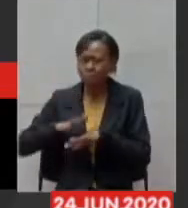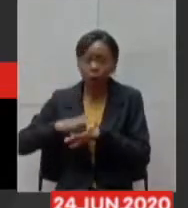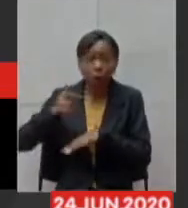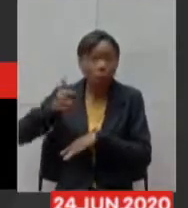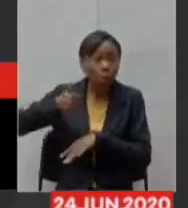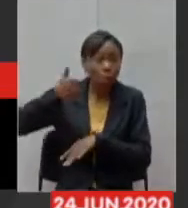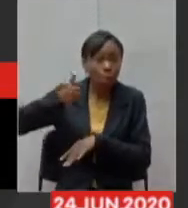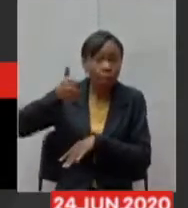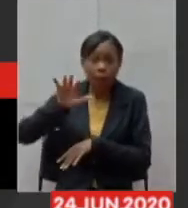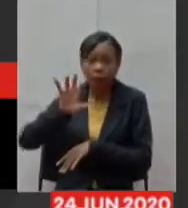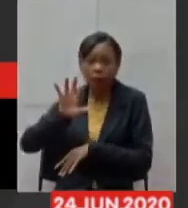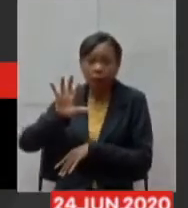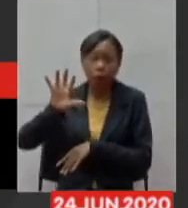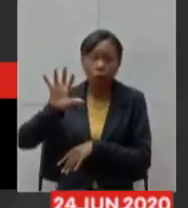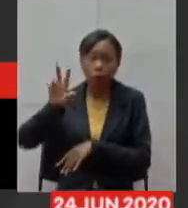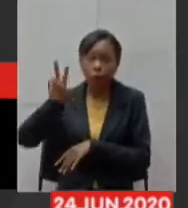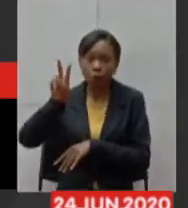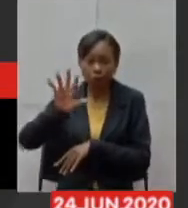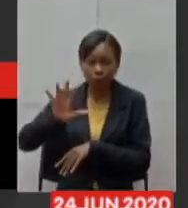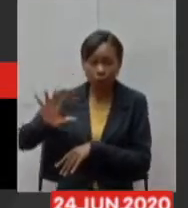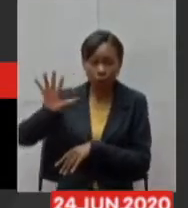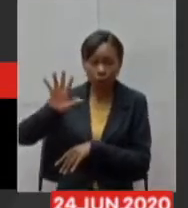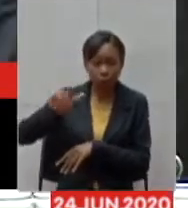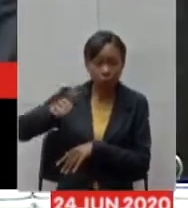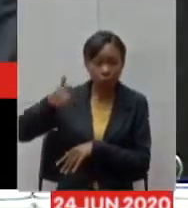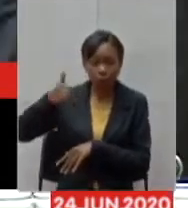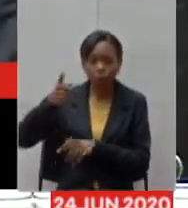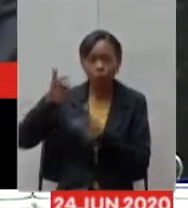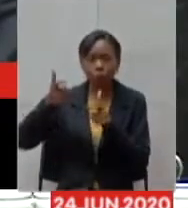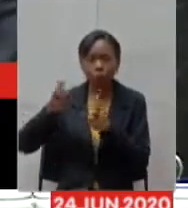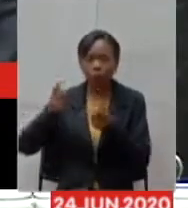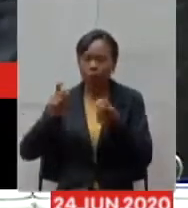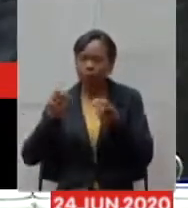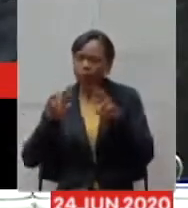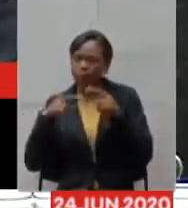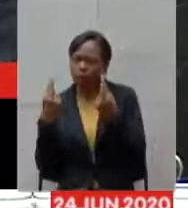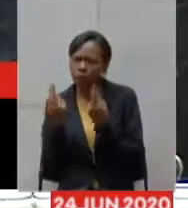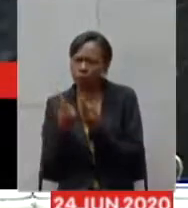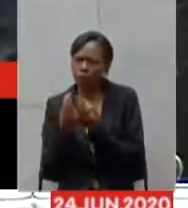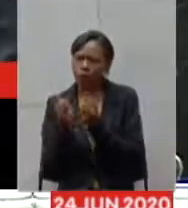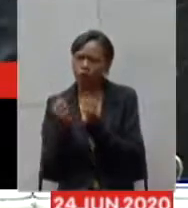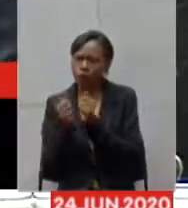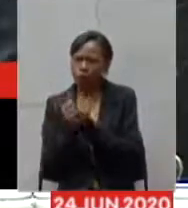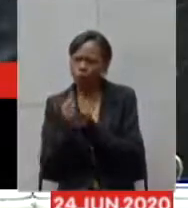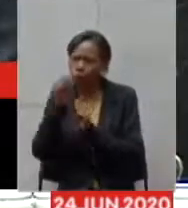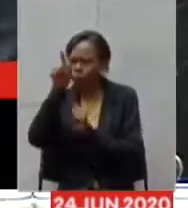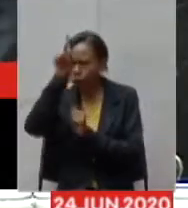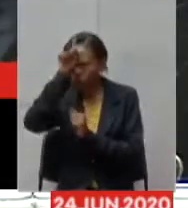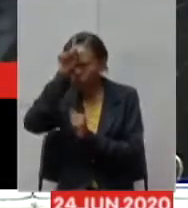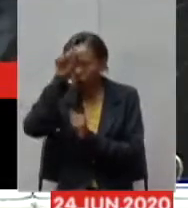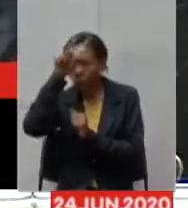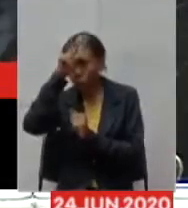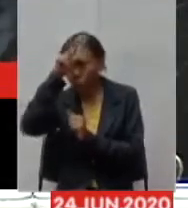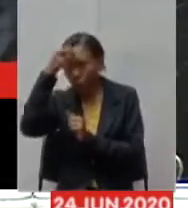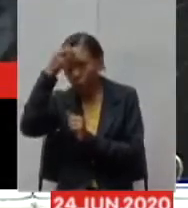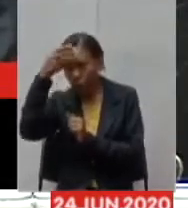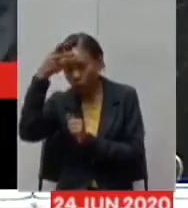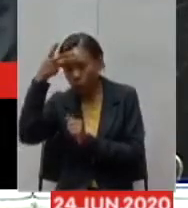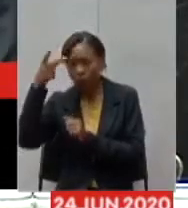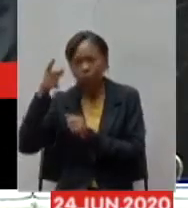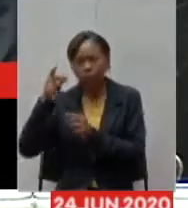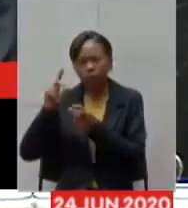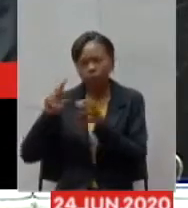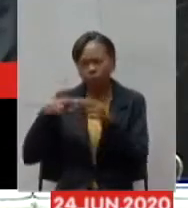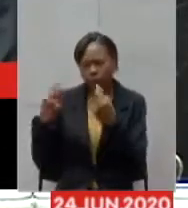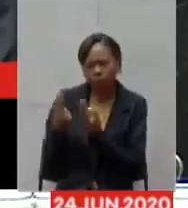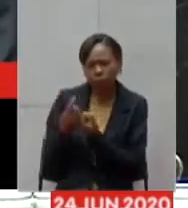região a primeira macro que nós fizemos reuniões com os prefeitos orientando mostrando quais eram as projeções qual